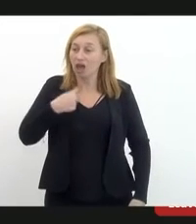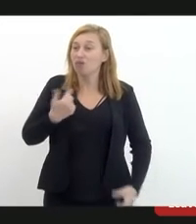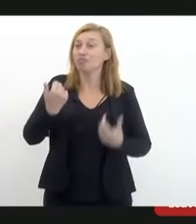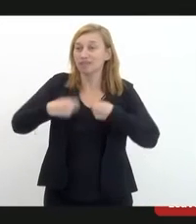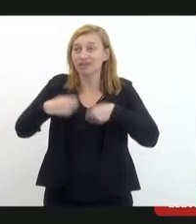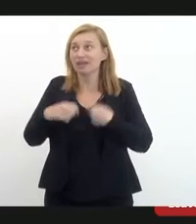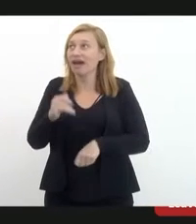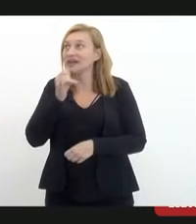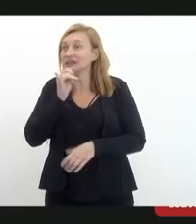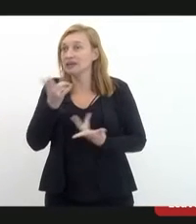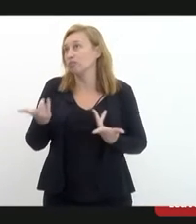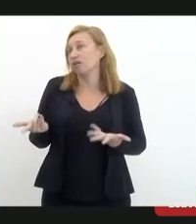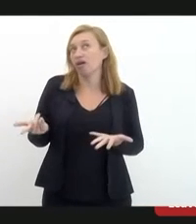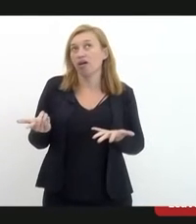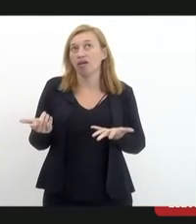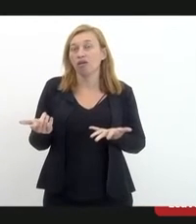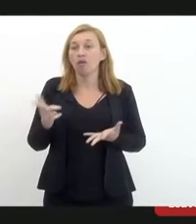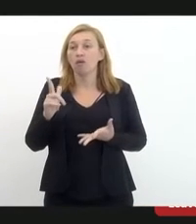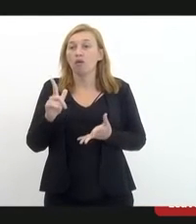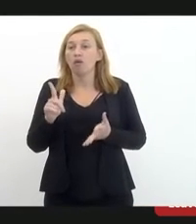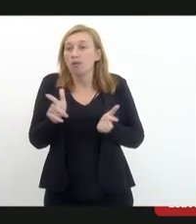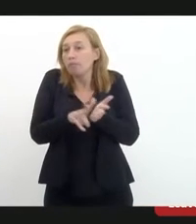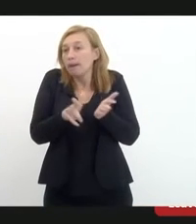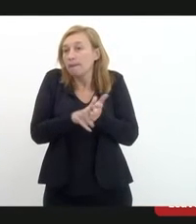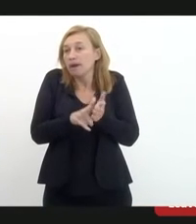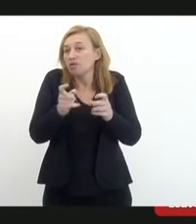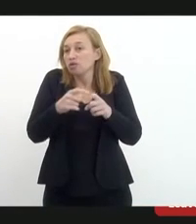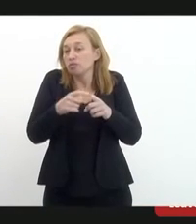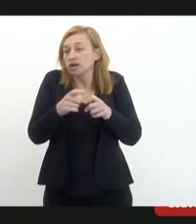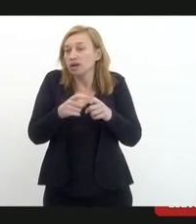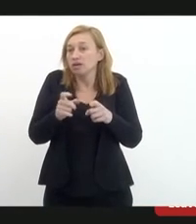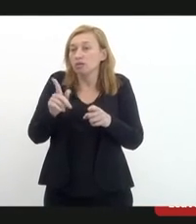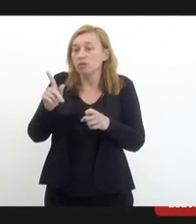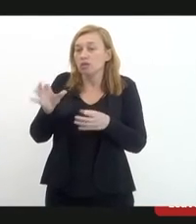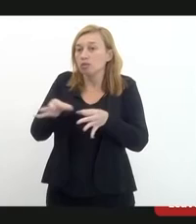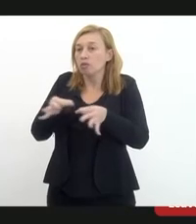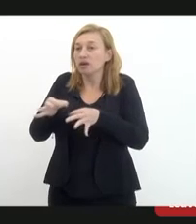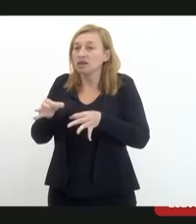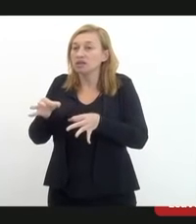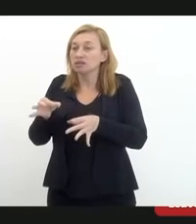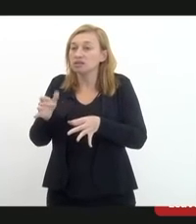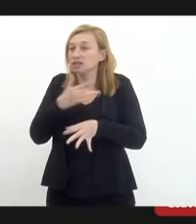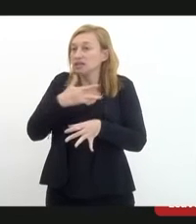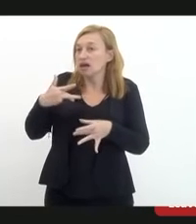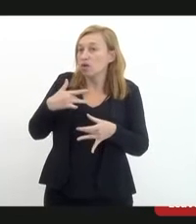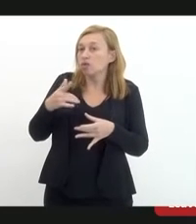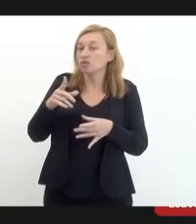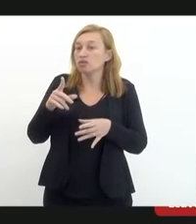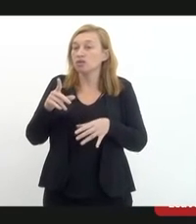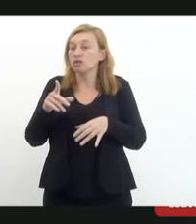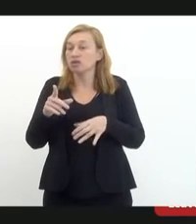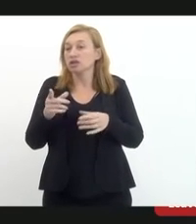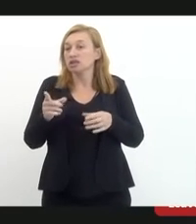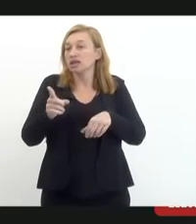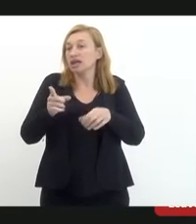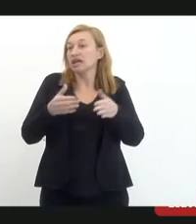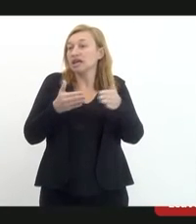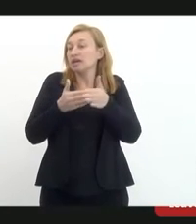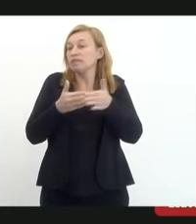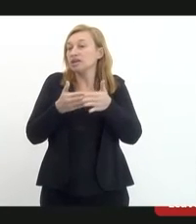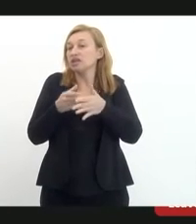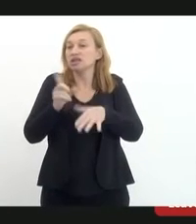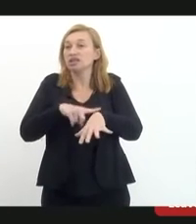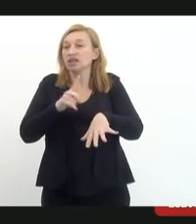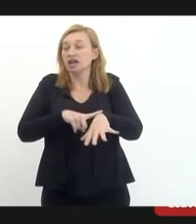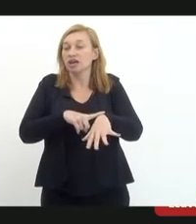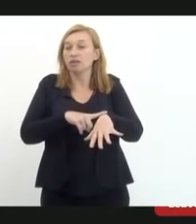precisar, por exemplo, o laudo para o plano de saúde tem validade, o laudo para você comprar um carro tem